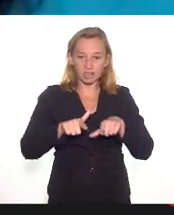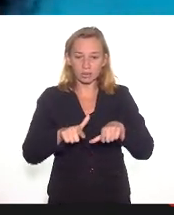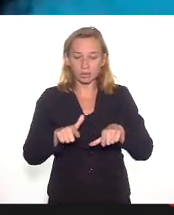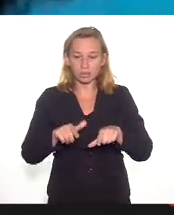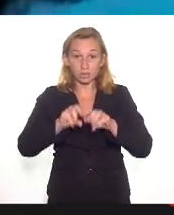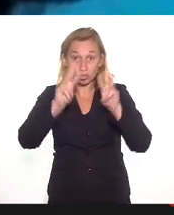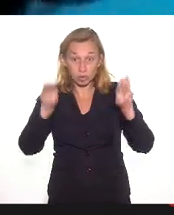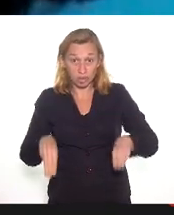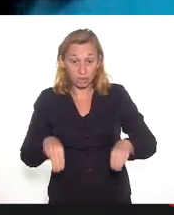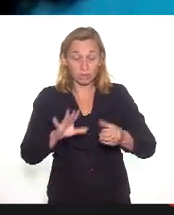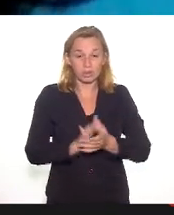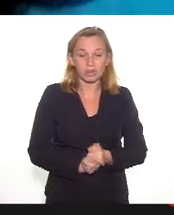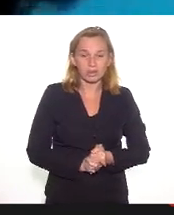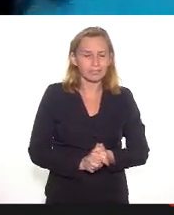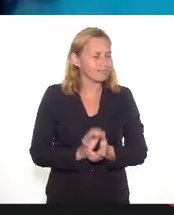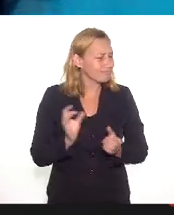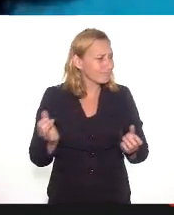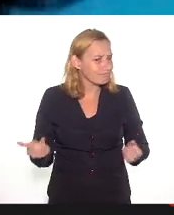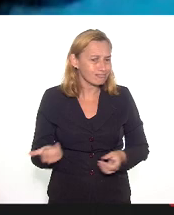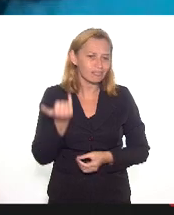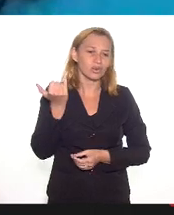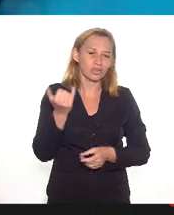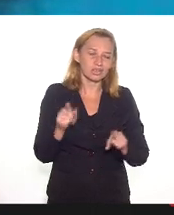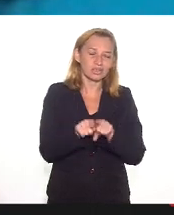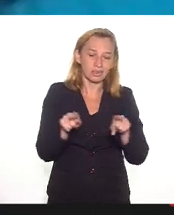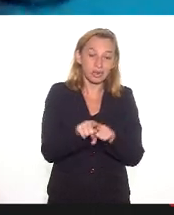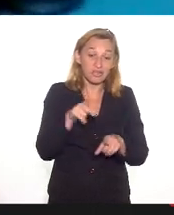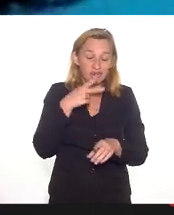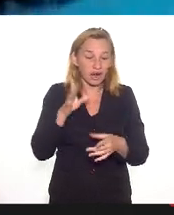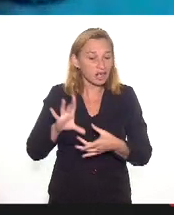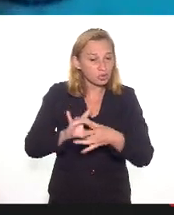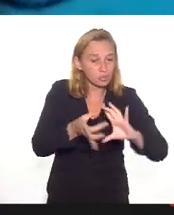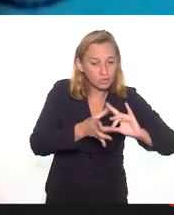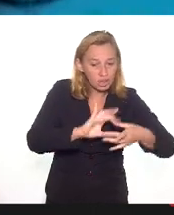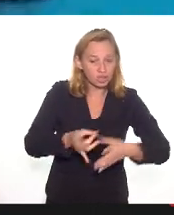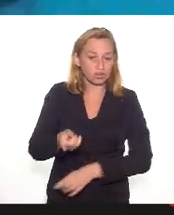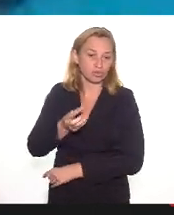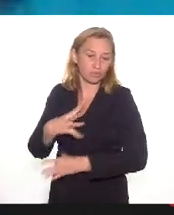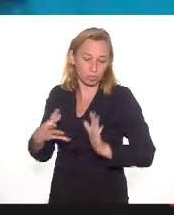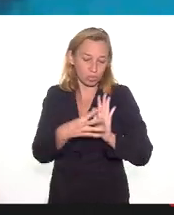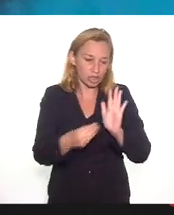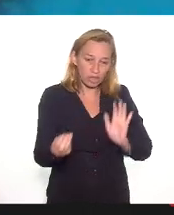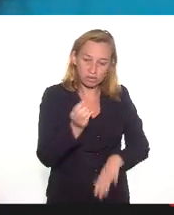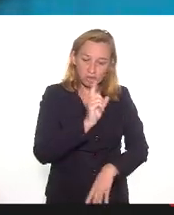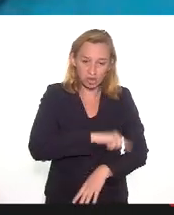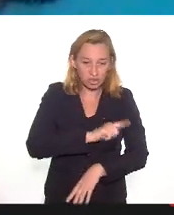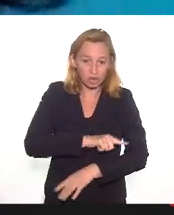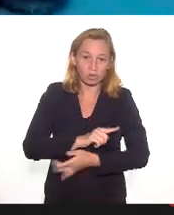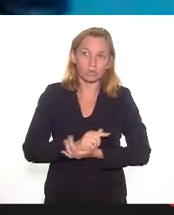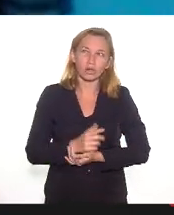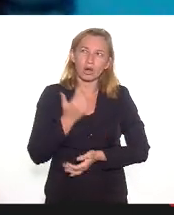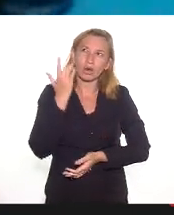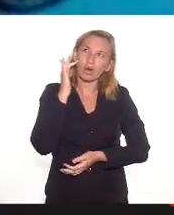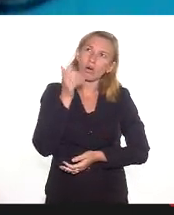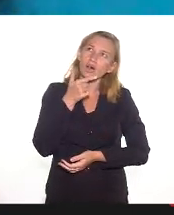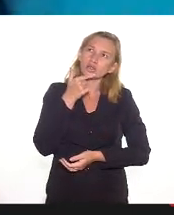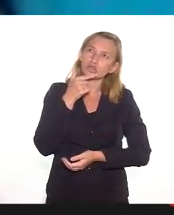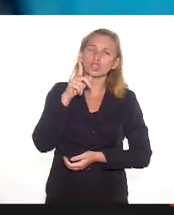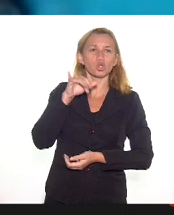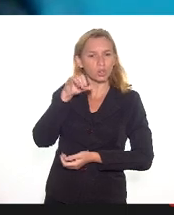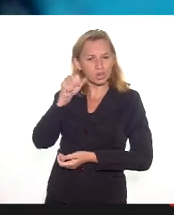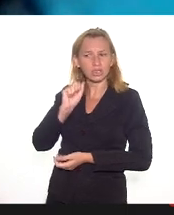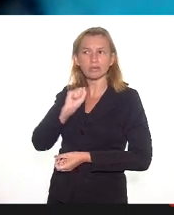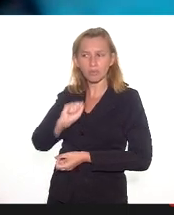é essencial que se fale também nesse contexto dos modelos de gestão. Se eu não me engano, talvez Luciane possa